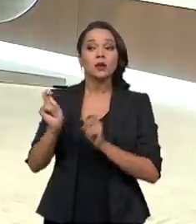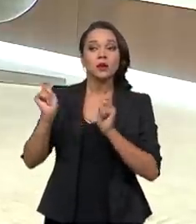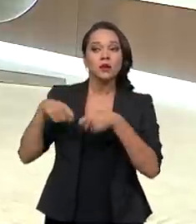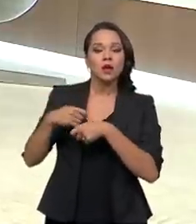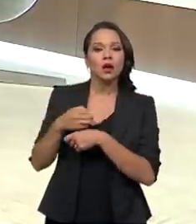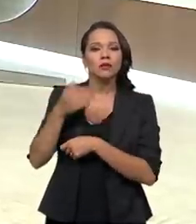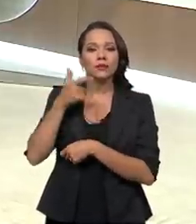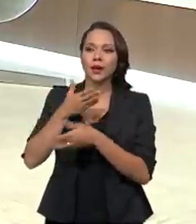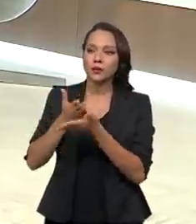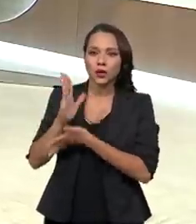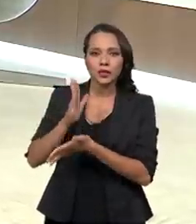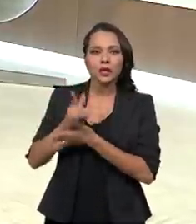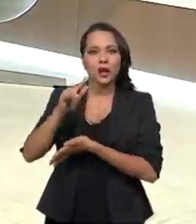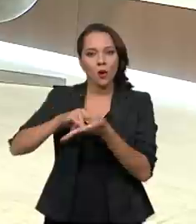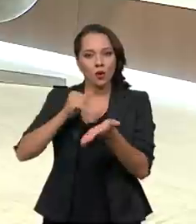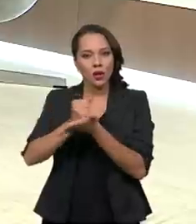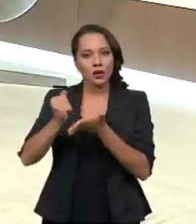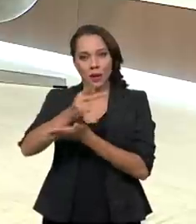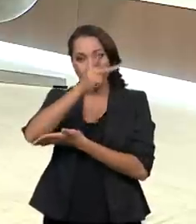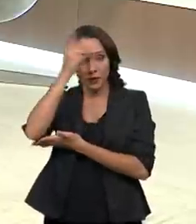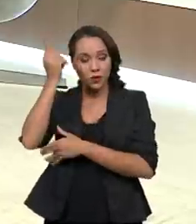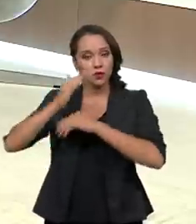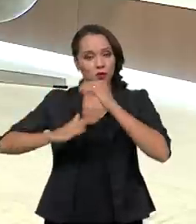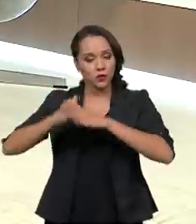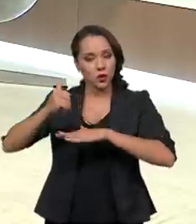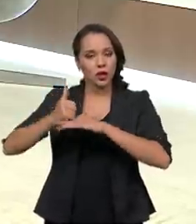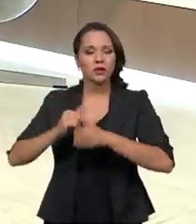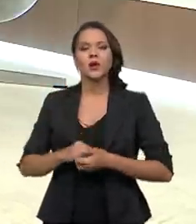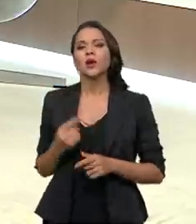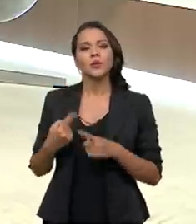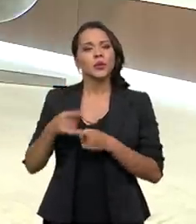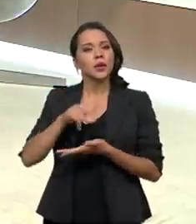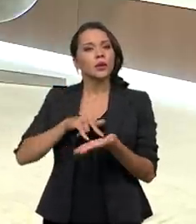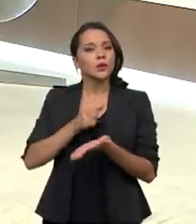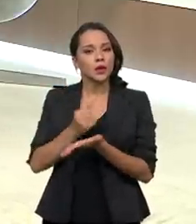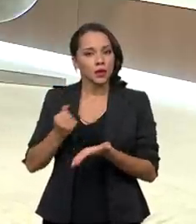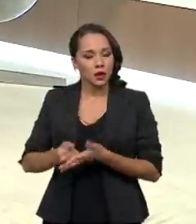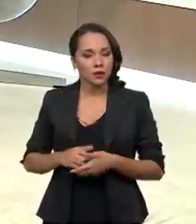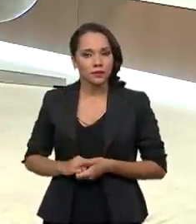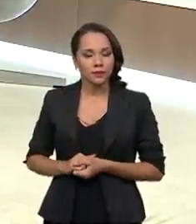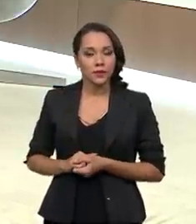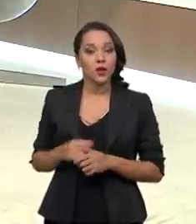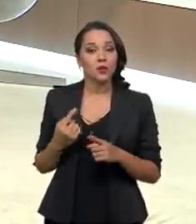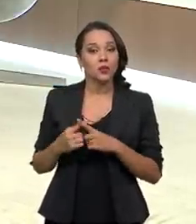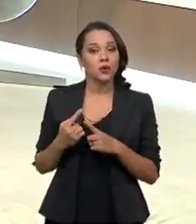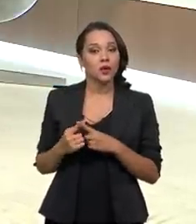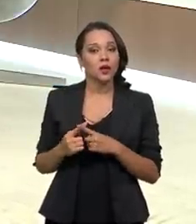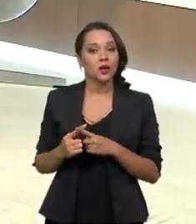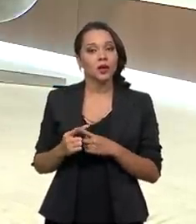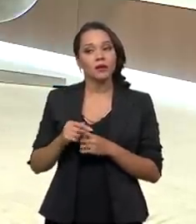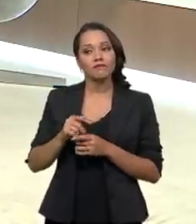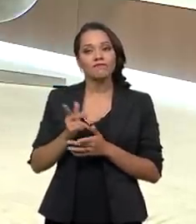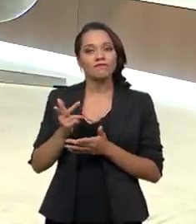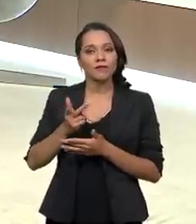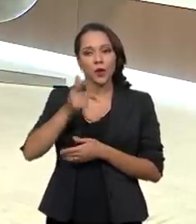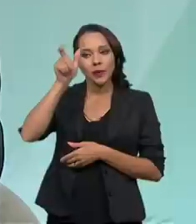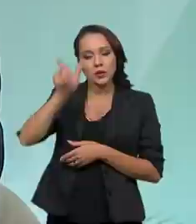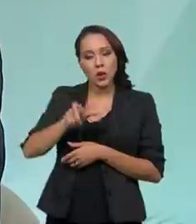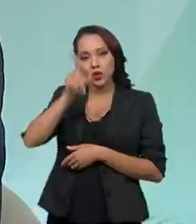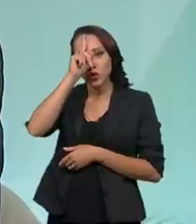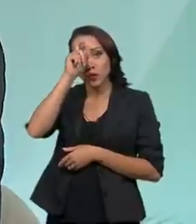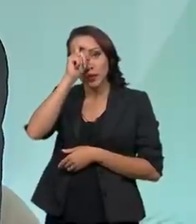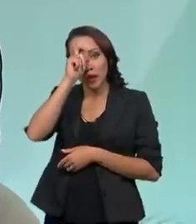fôssemos autorizados a contratar pessoal. Por que contratar pessoal? Porque o próprio pessoal dos